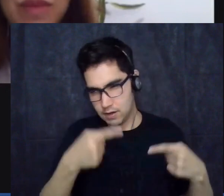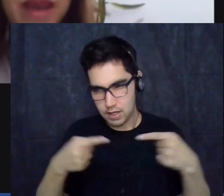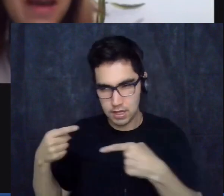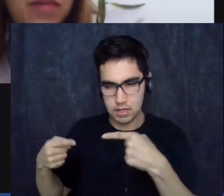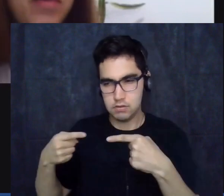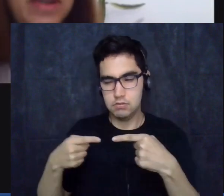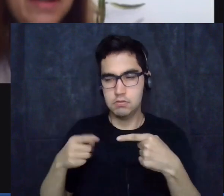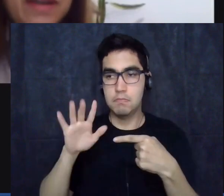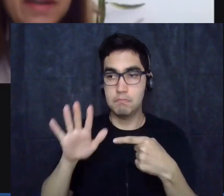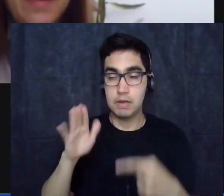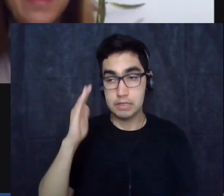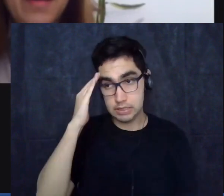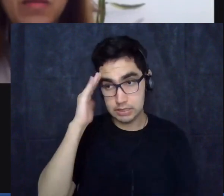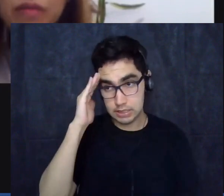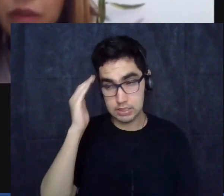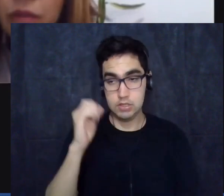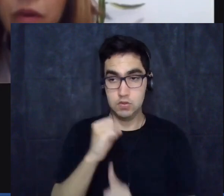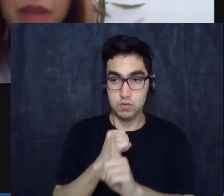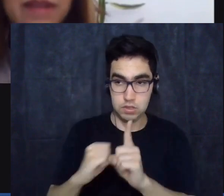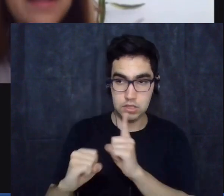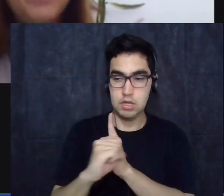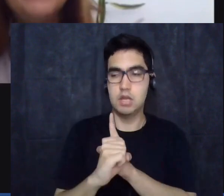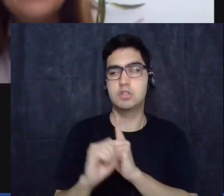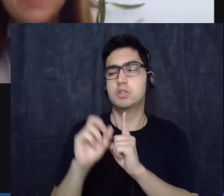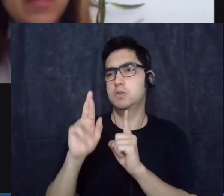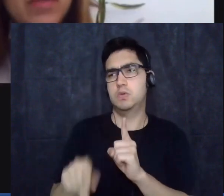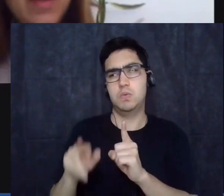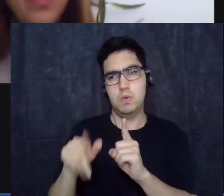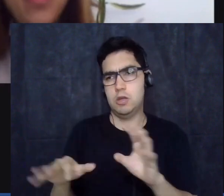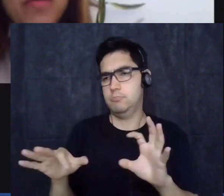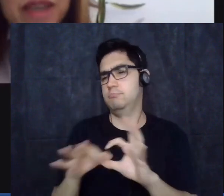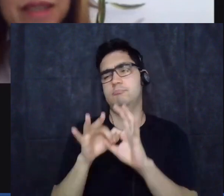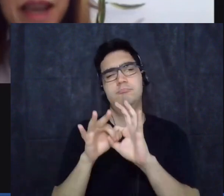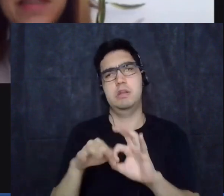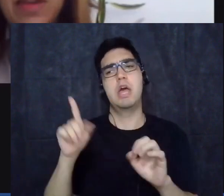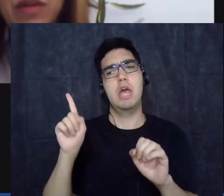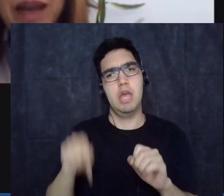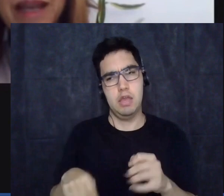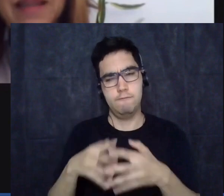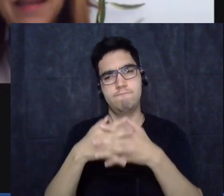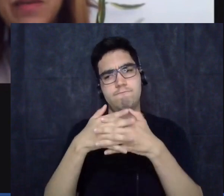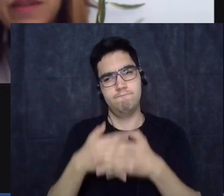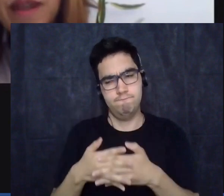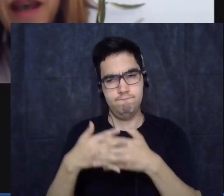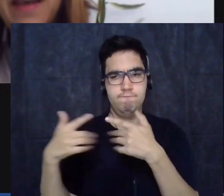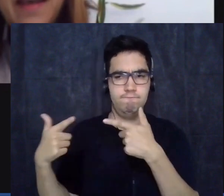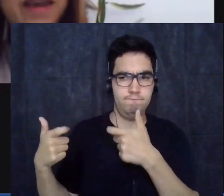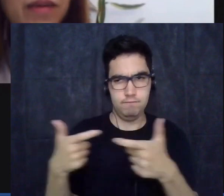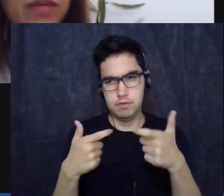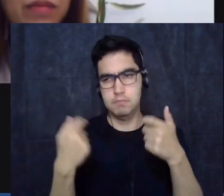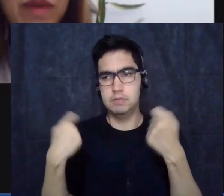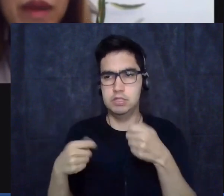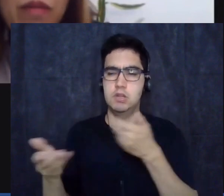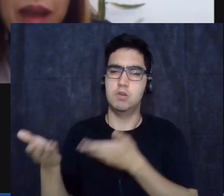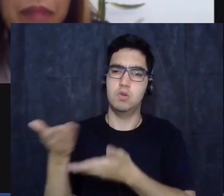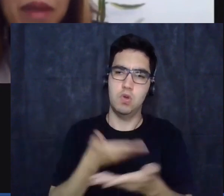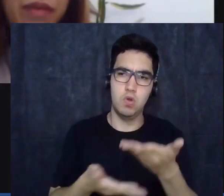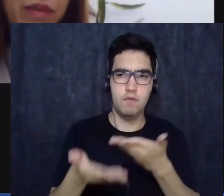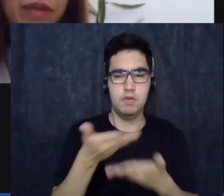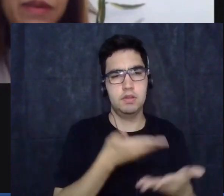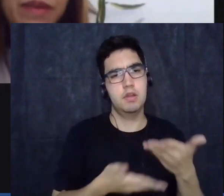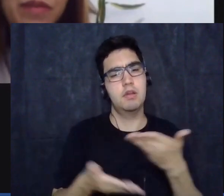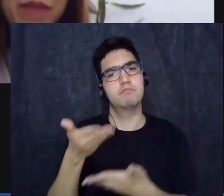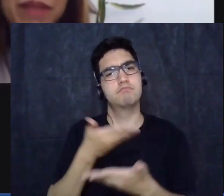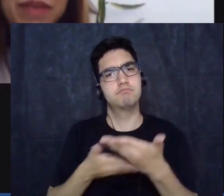que a sociedade não é harmônica que ela é conflituosa e que precisamos conversar dialogar e negociar é